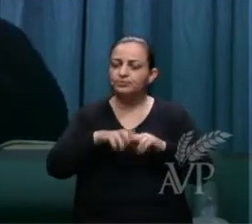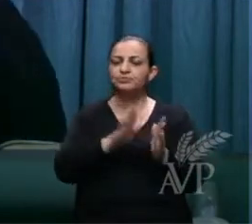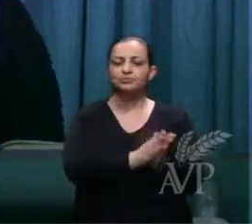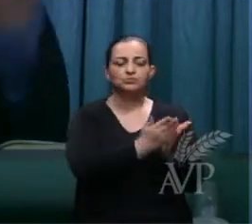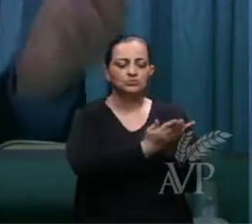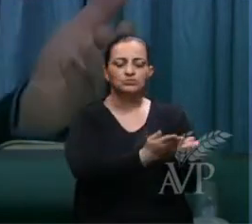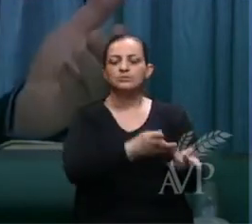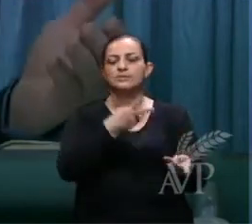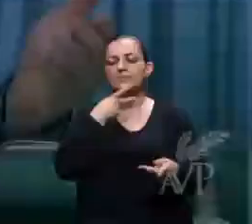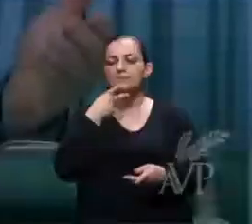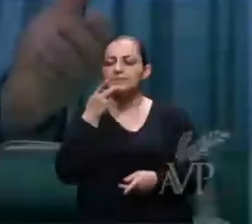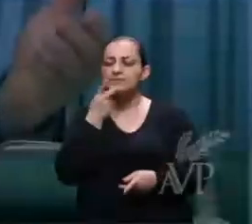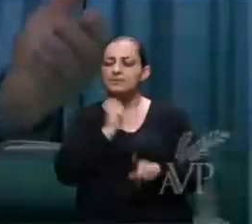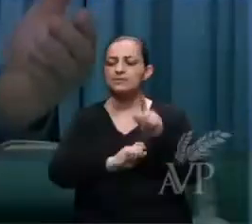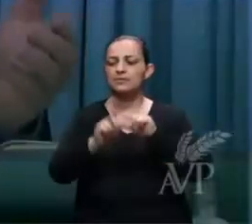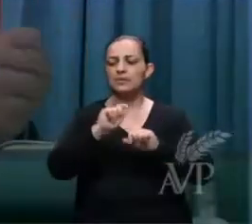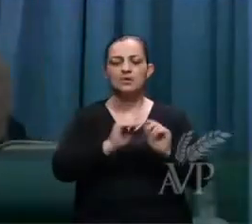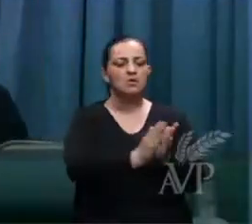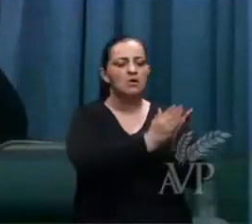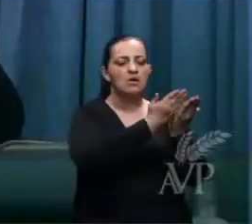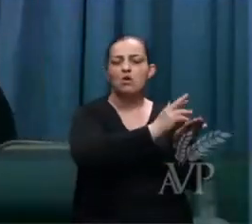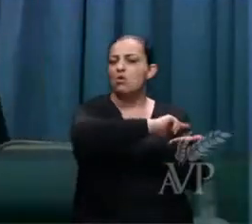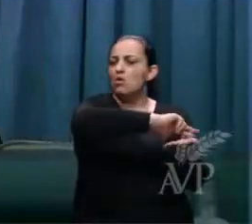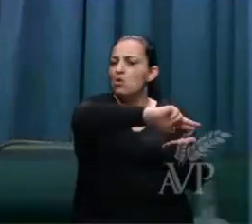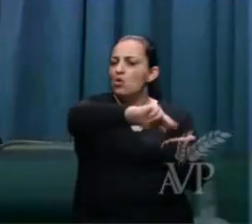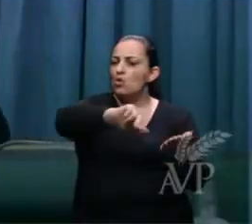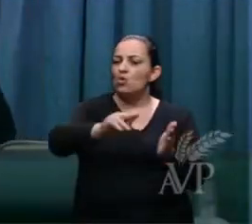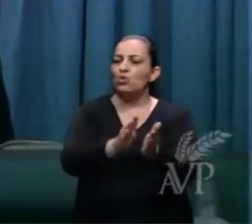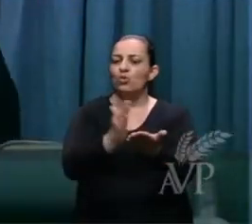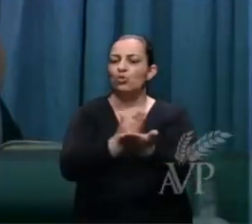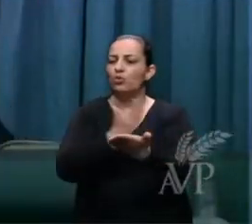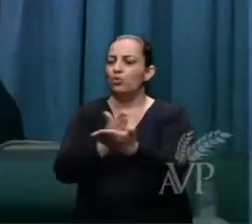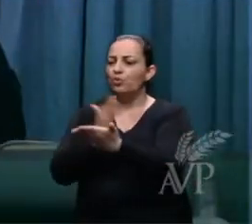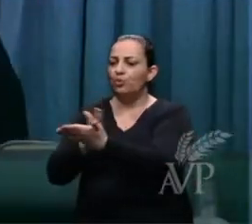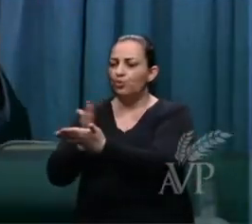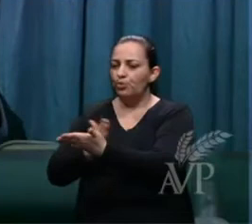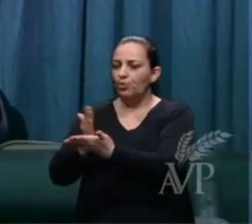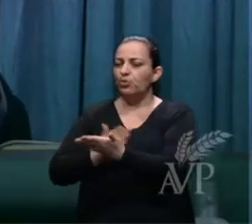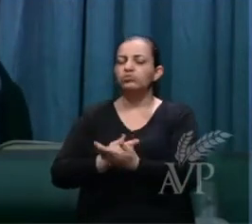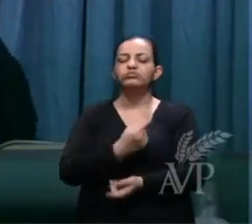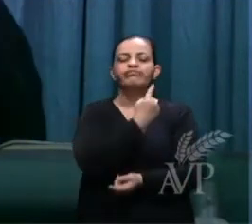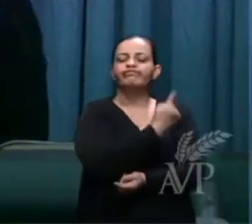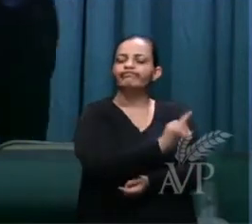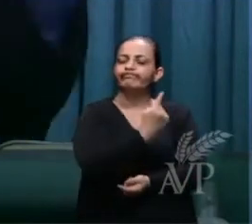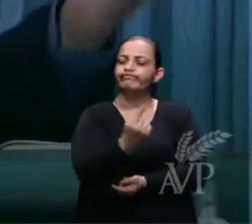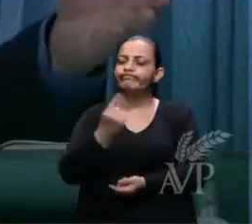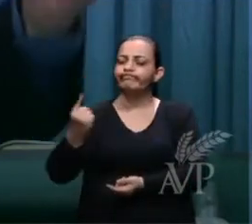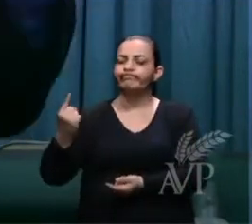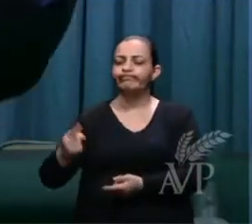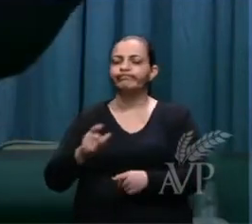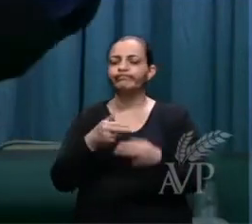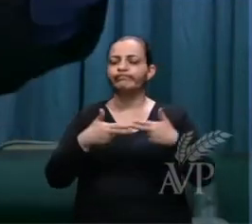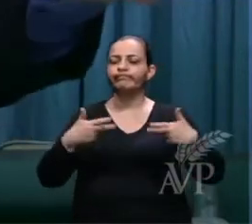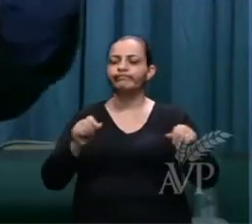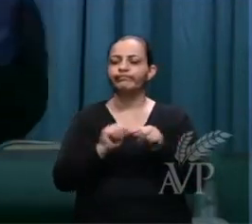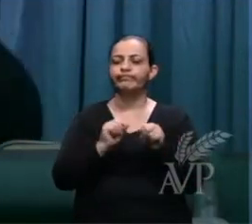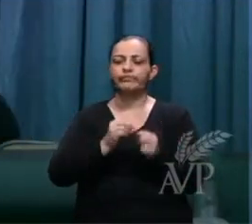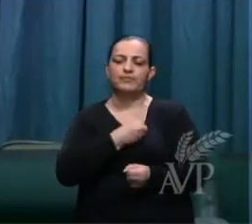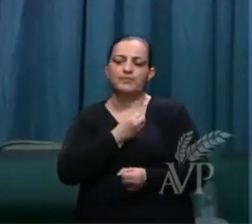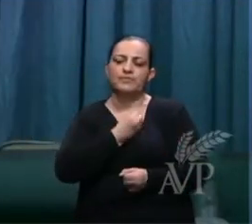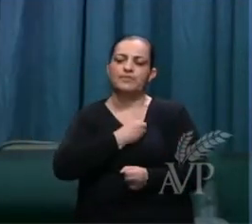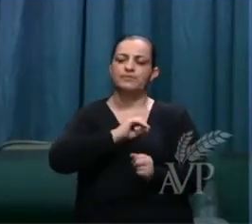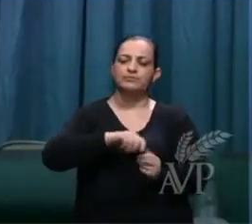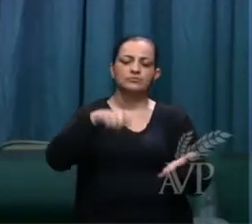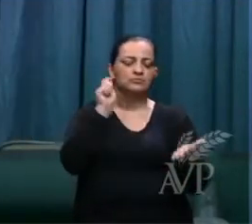os livros e cada um foi julgado de acordo com as suas obras, o que estava escrito.